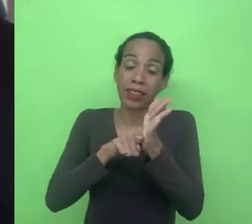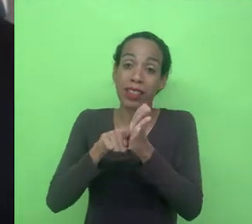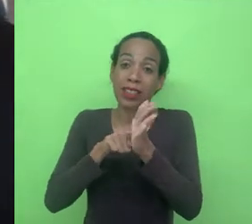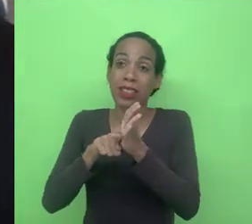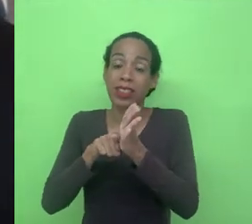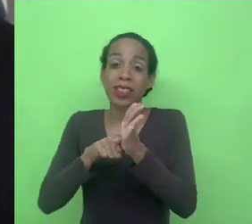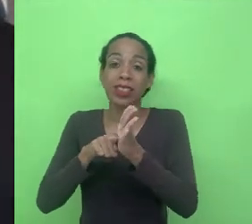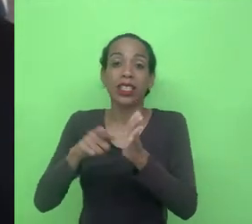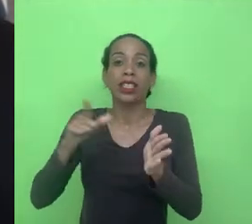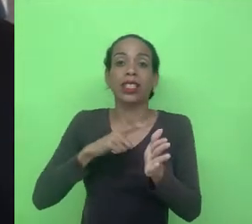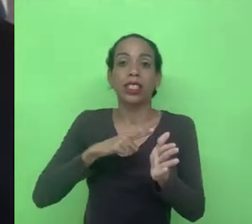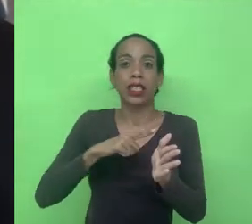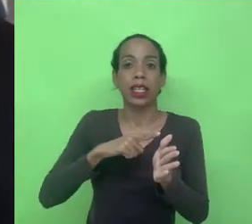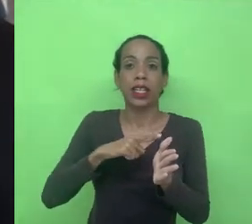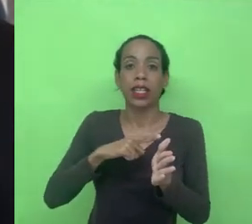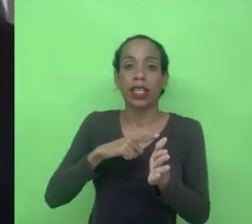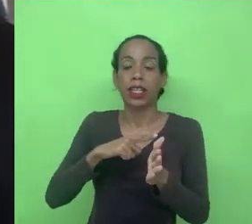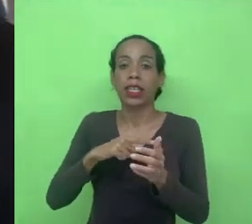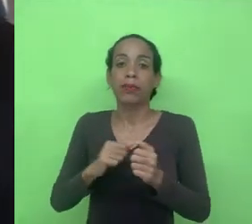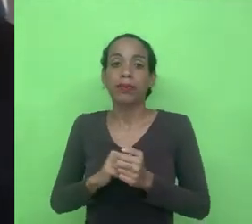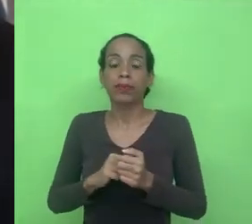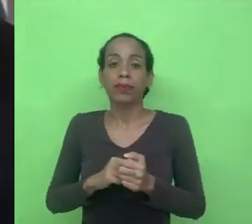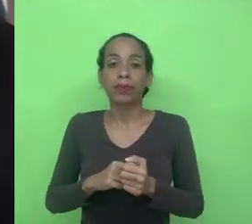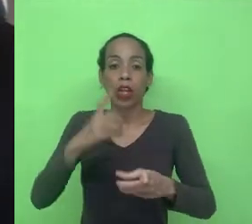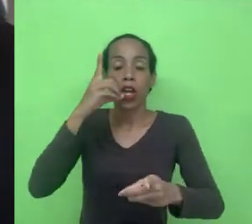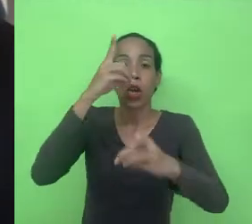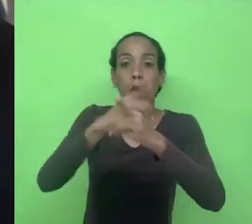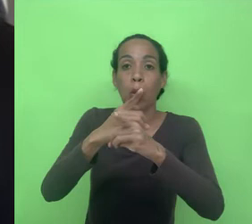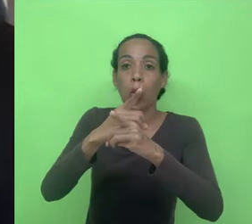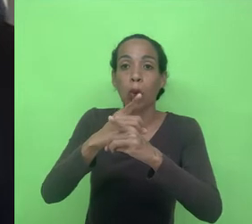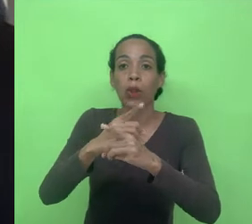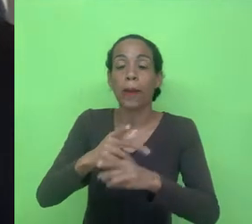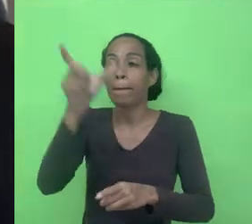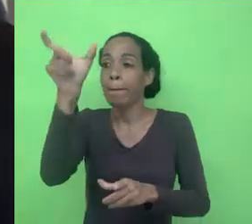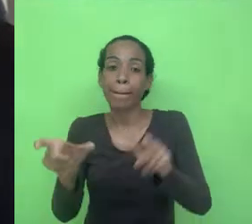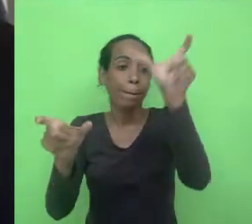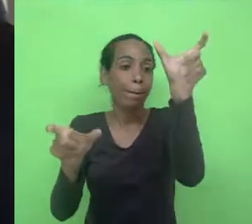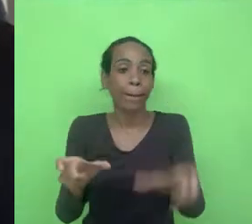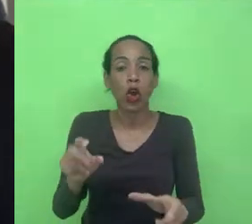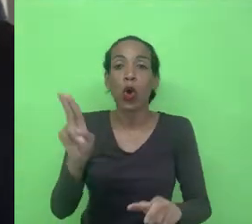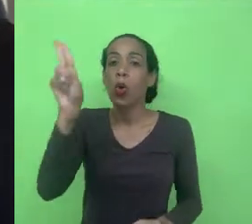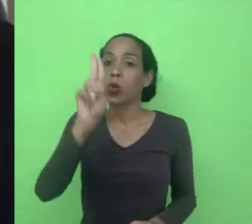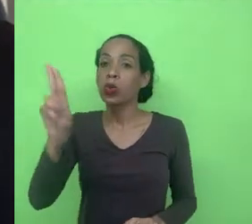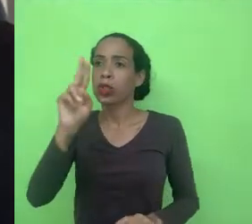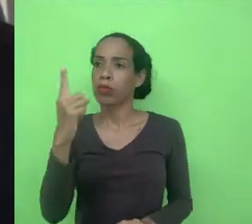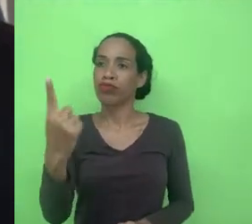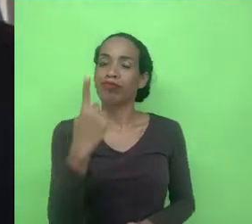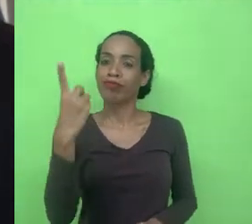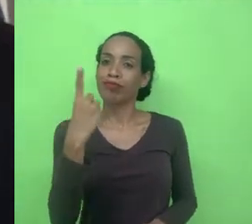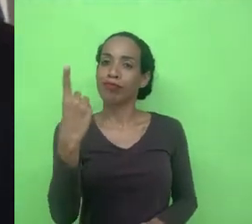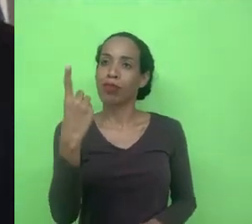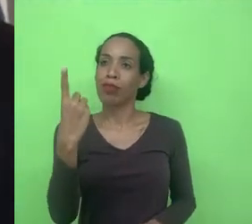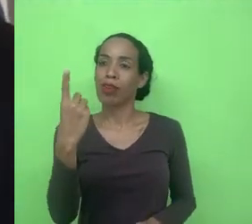soberania de dados, ele encontra como atores principais desde usuários individuais até países